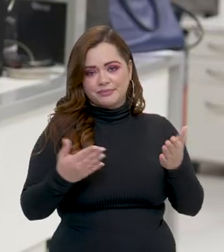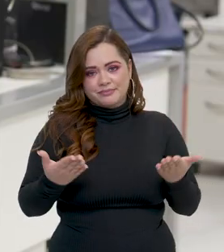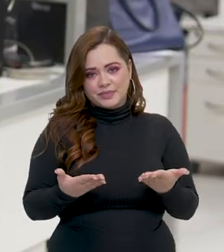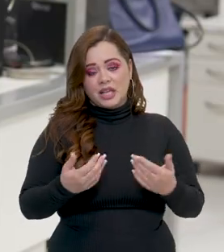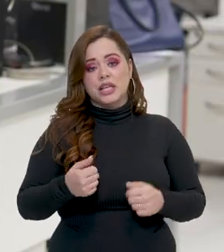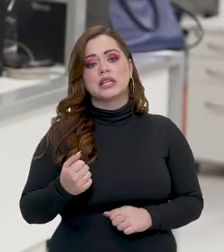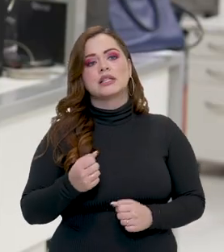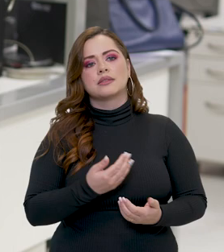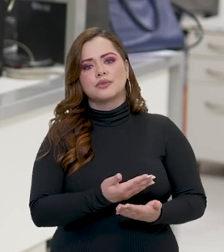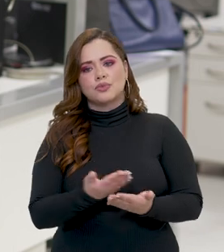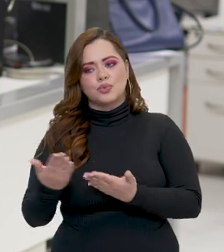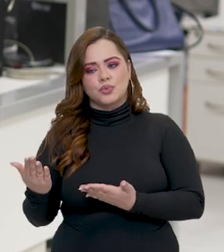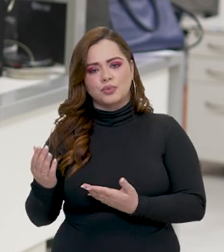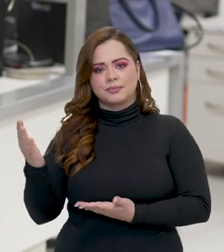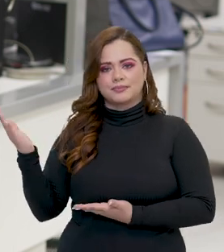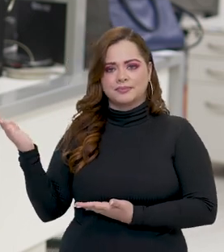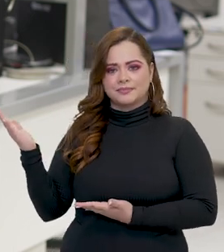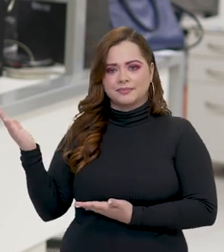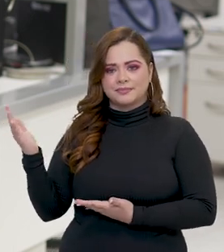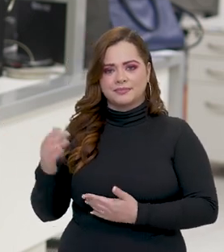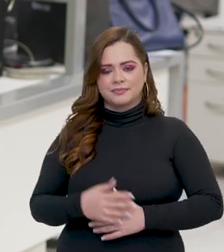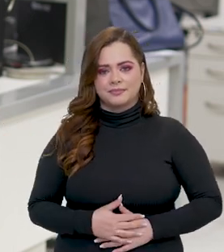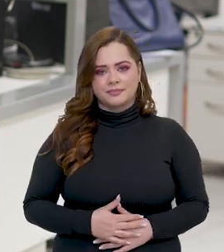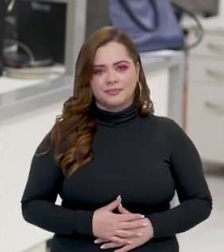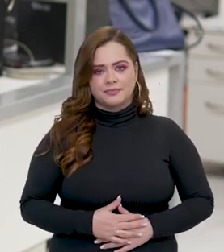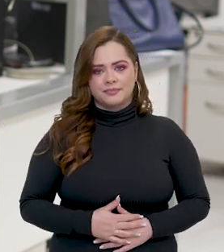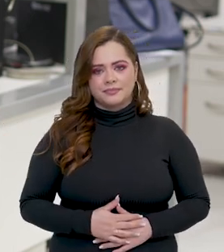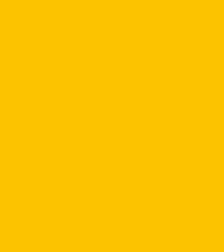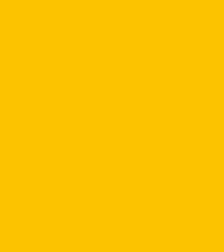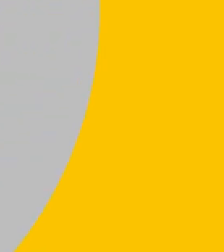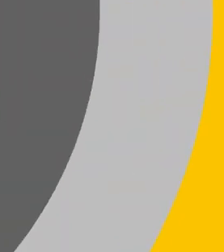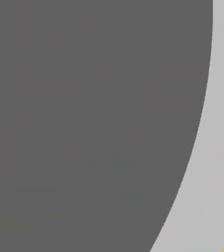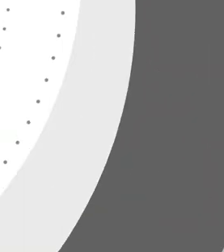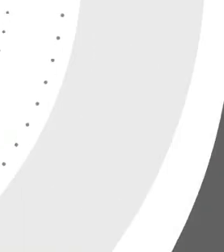de hoje fica por aqui. Siga com a gente nas redes sociais.